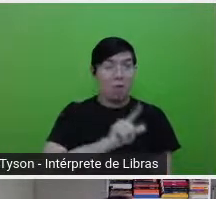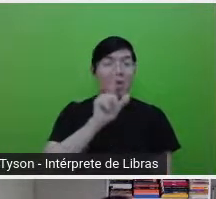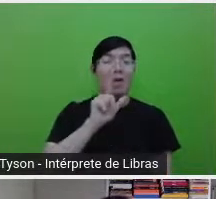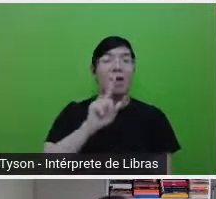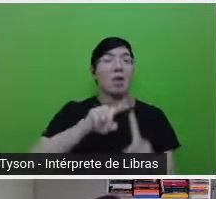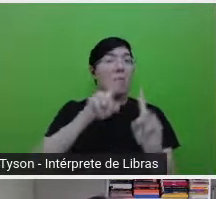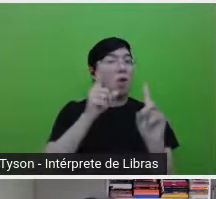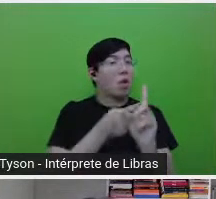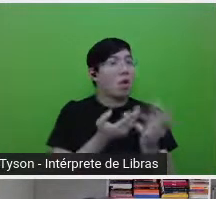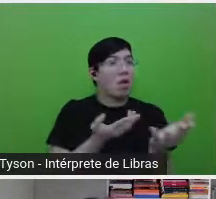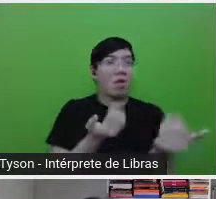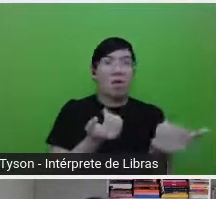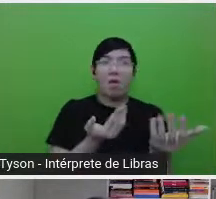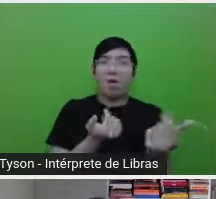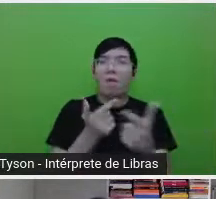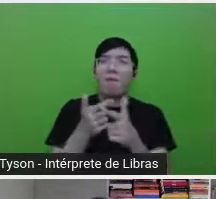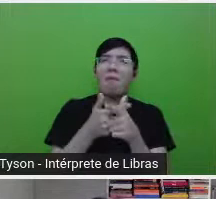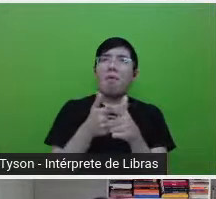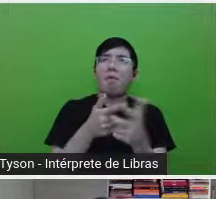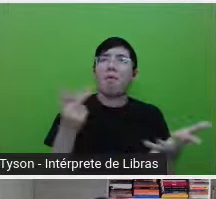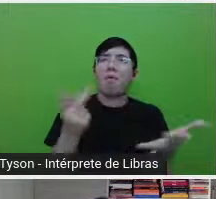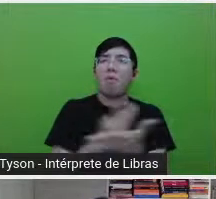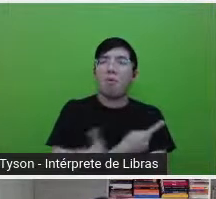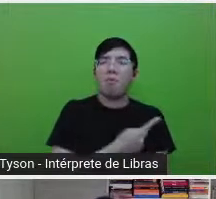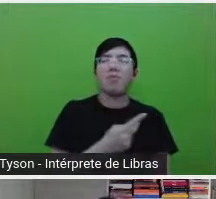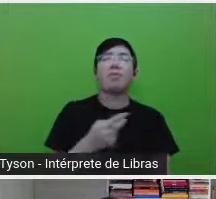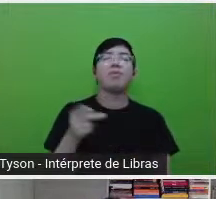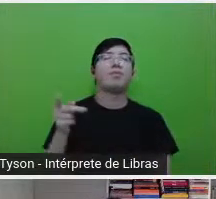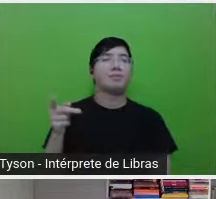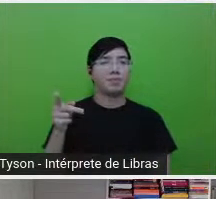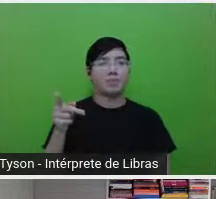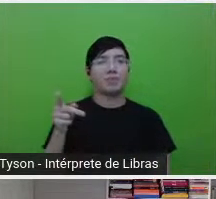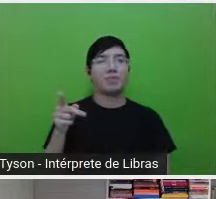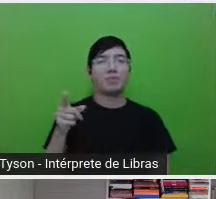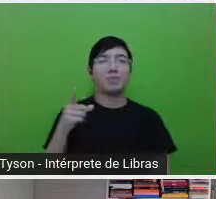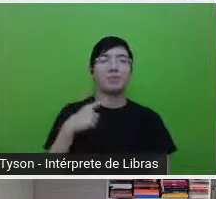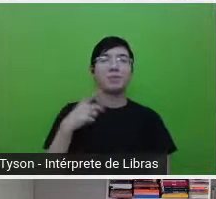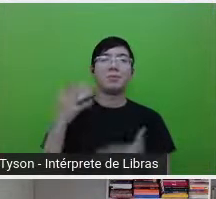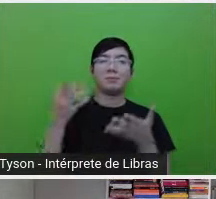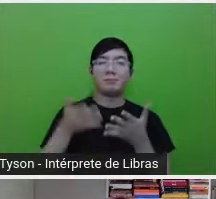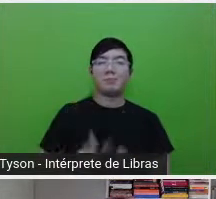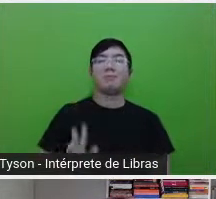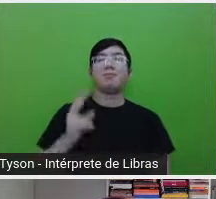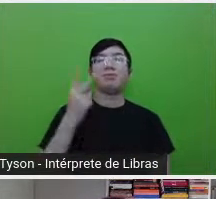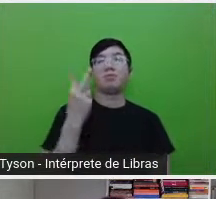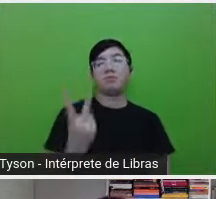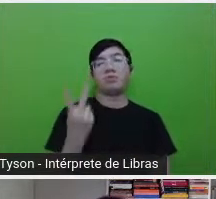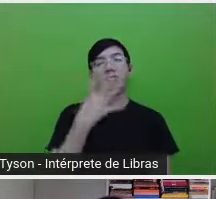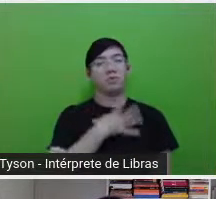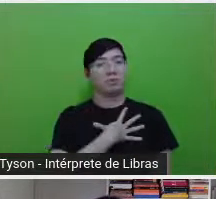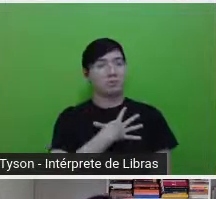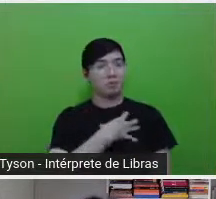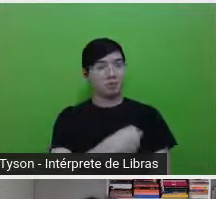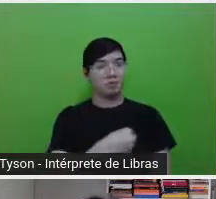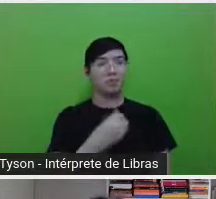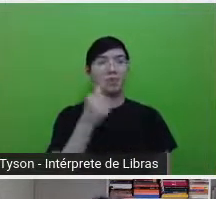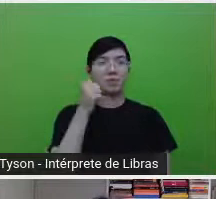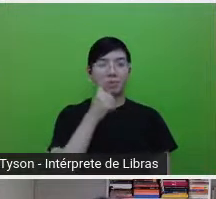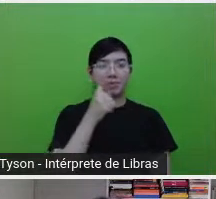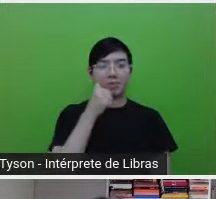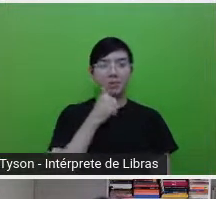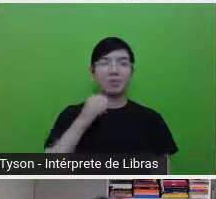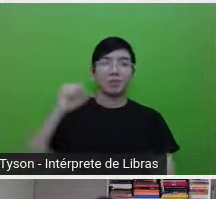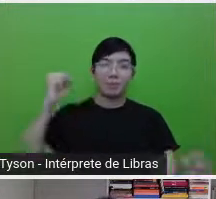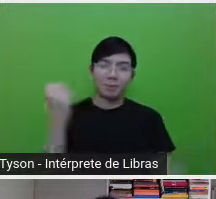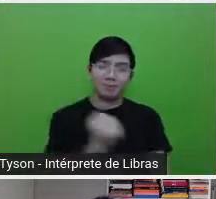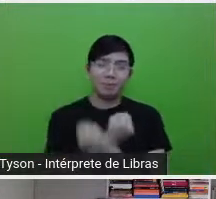ela, a gente vai ver logo em seguida, essas duas meninas. Então, você vê essa cena, ela abraçando as duas meninas,